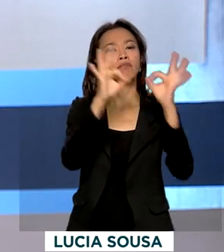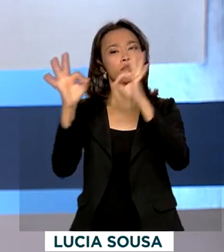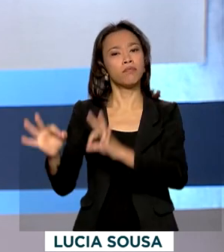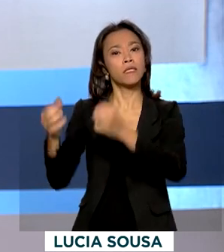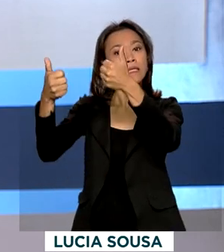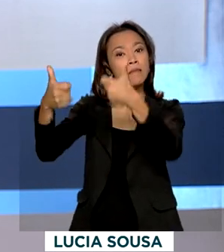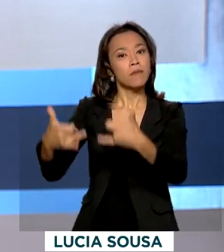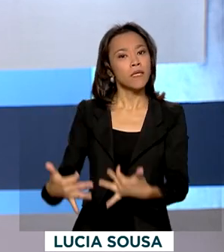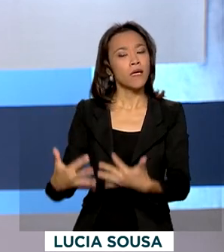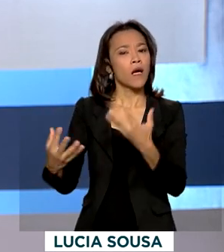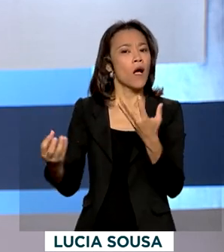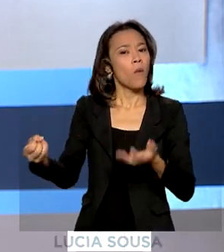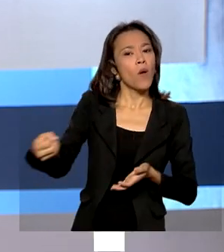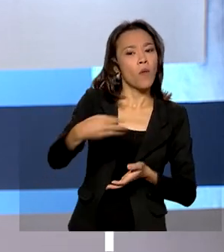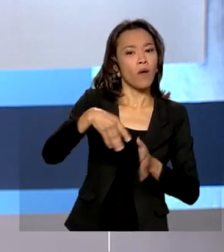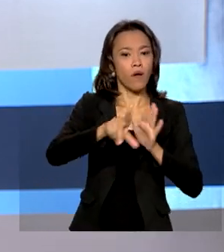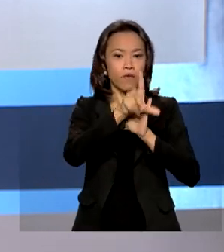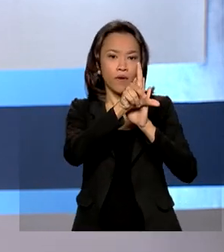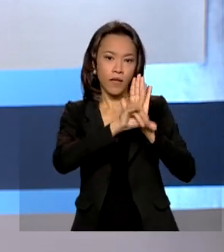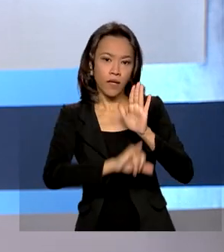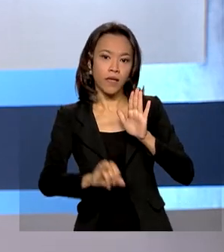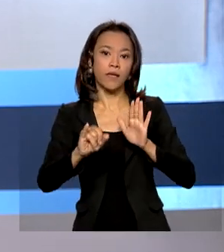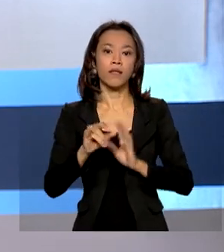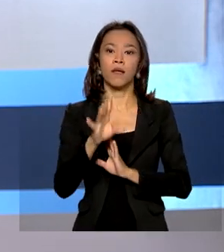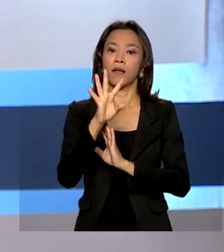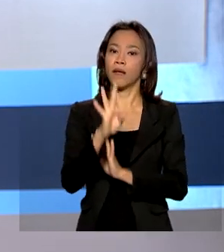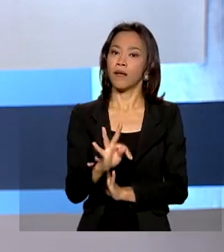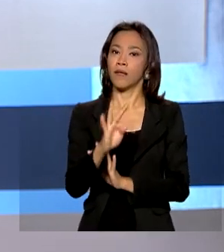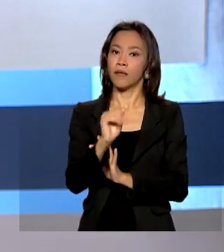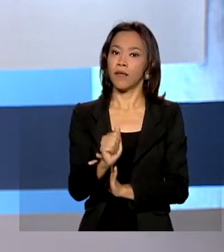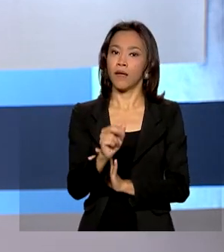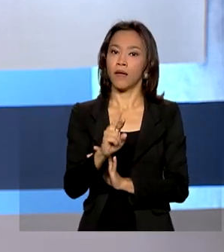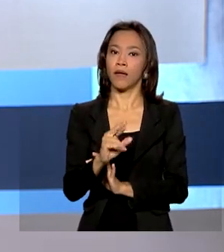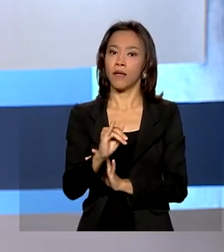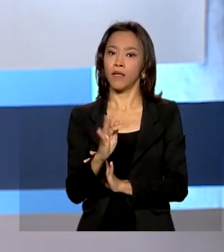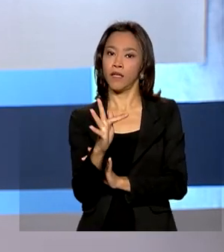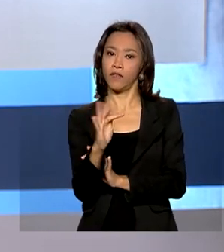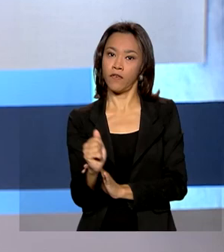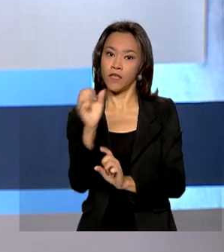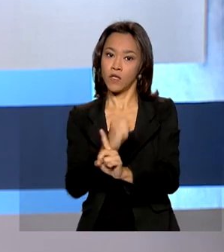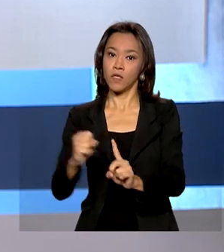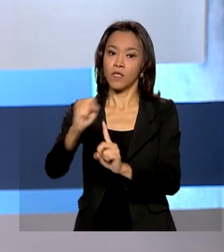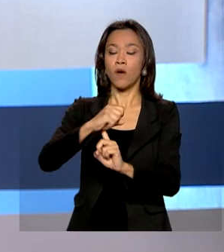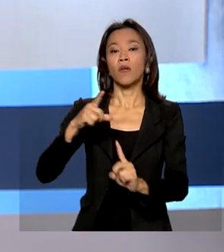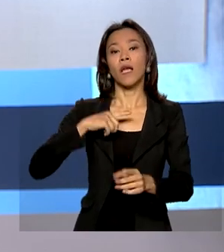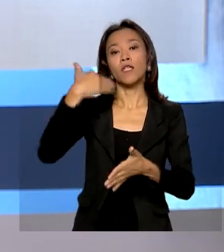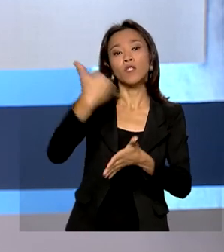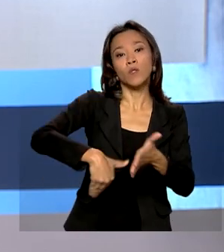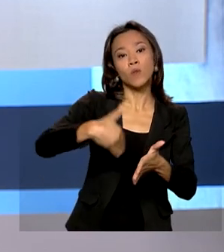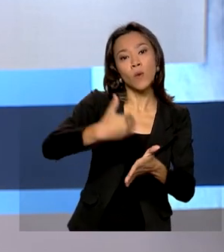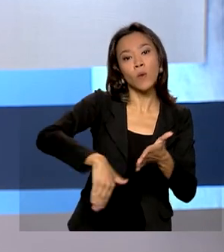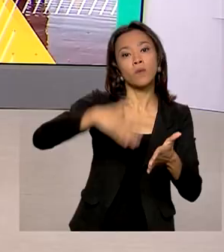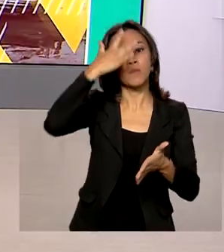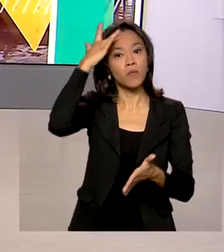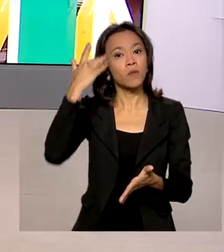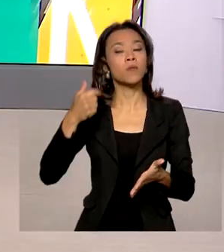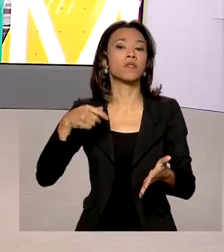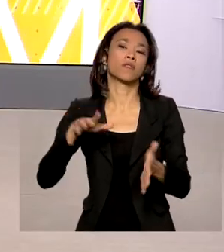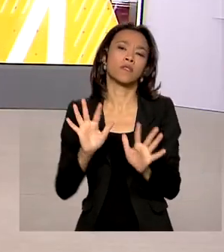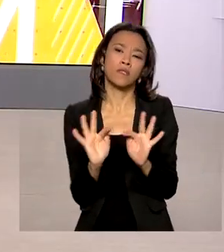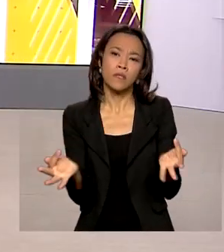agora sobre a nova lei da Tarifa Social de Energia Elétrica, que dá desconto na conta de luz para pessoas de baixa renda.